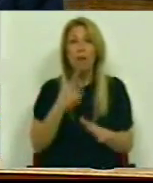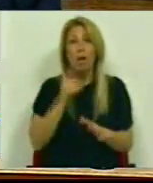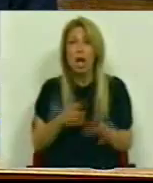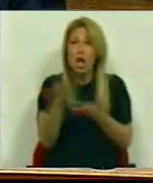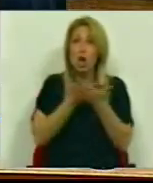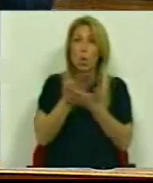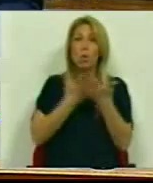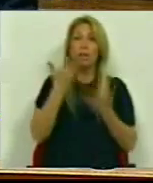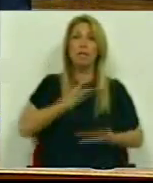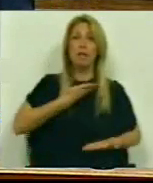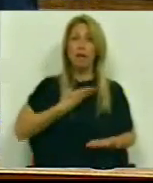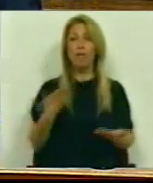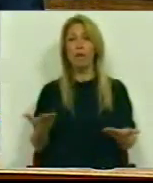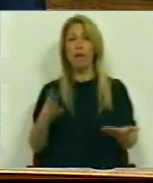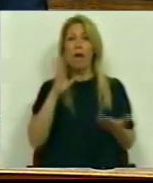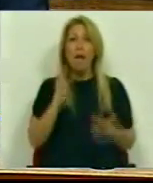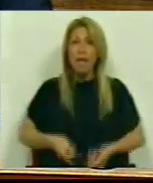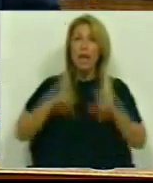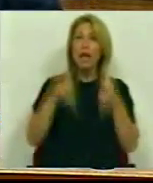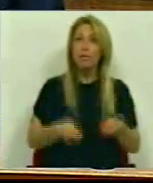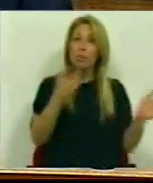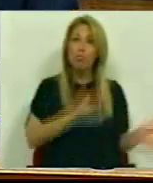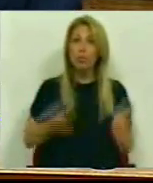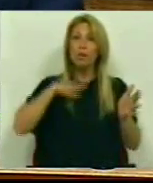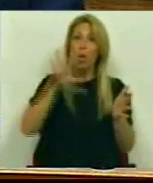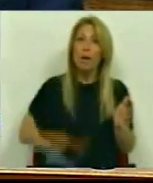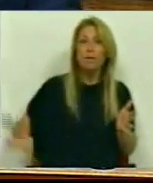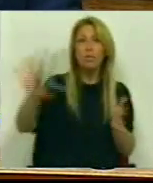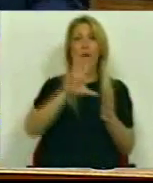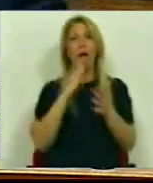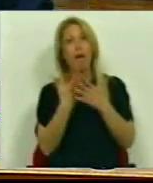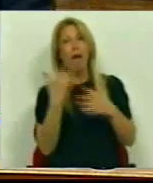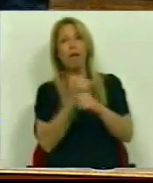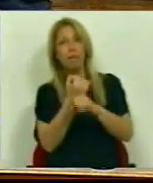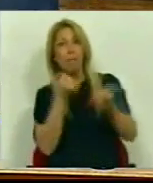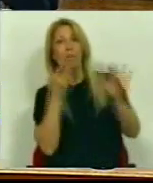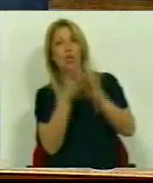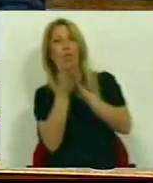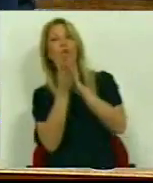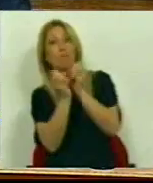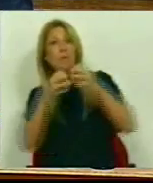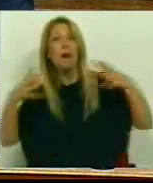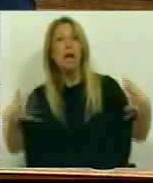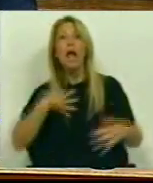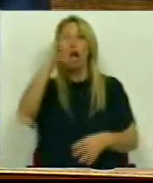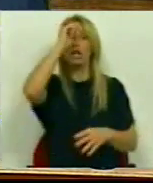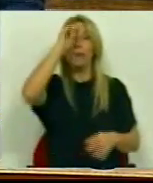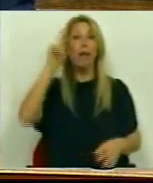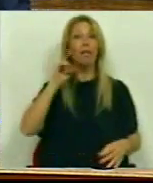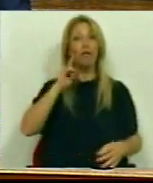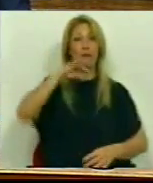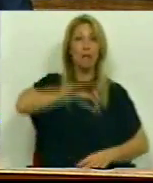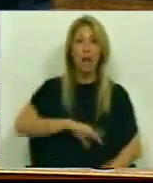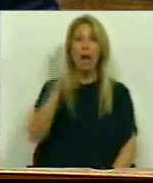Procurando investir na produção nacional Criando mais emprego Respeitando e defendendo os salários As